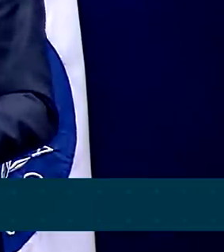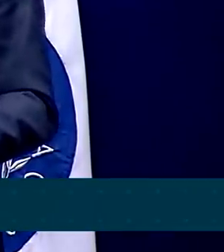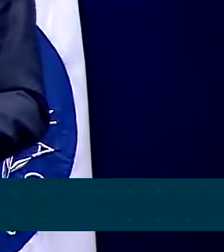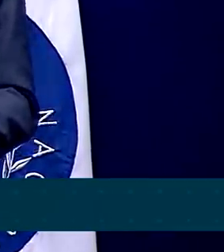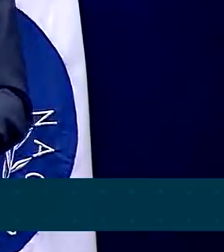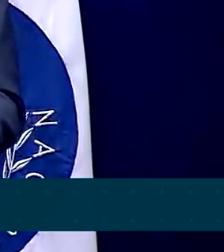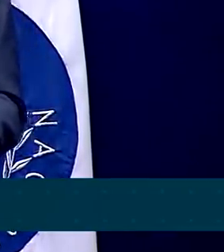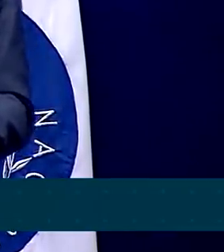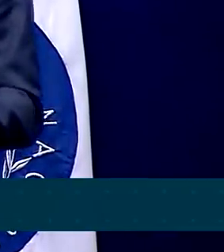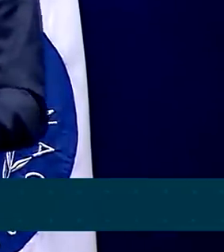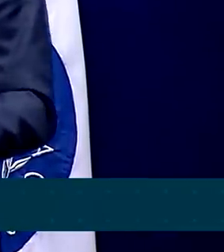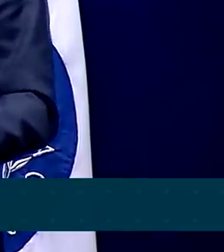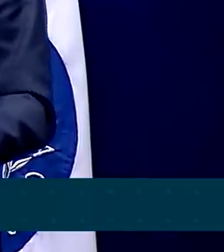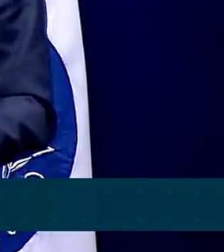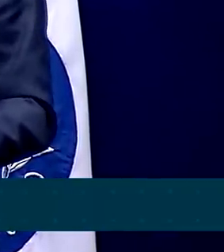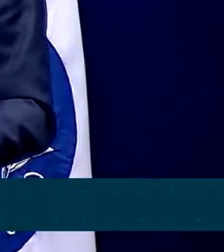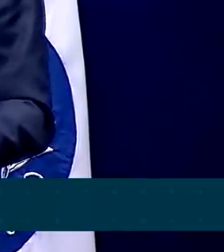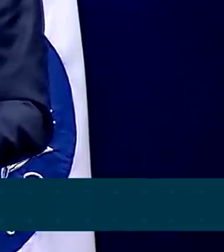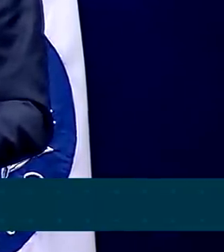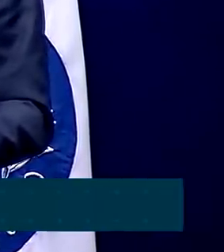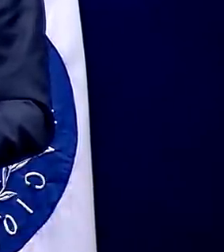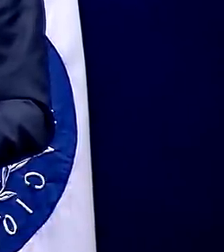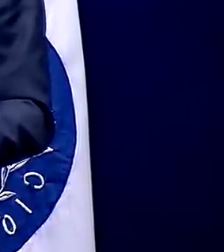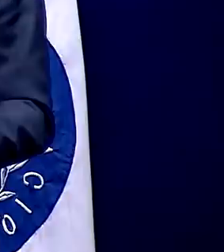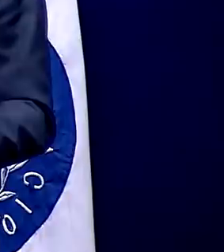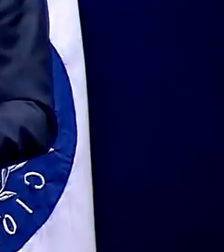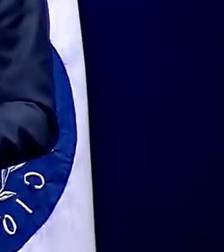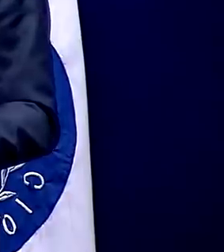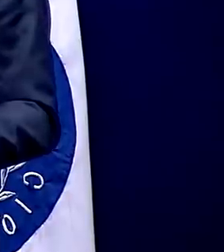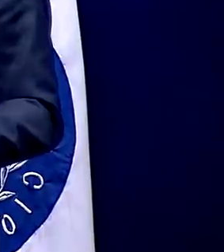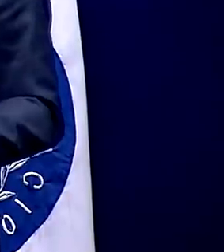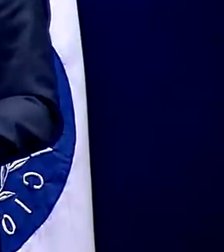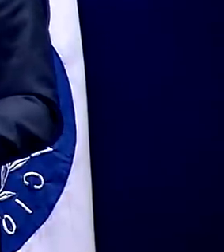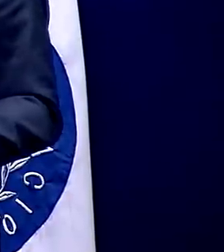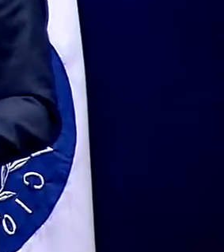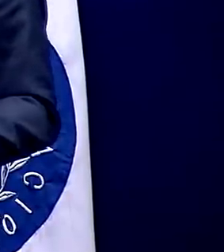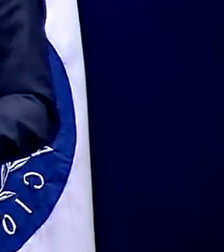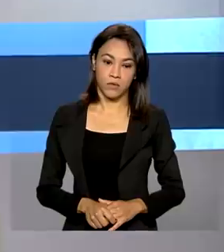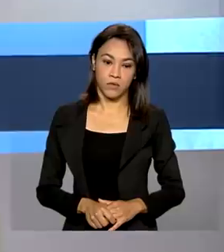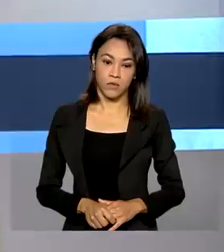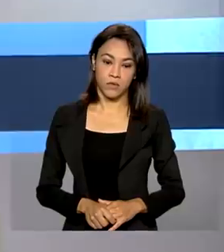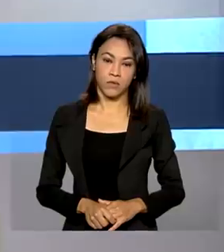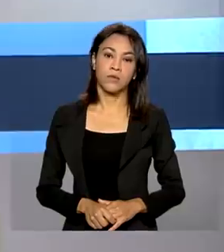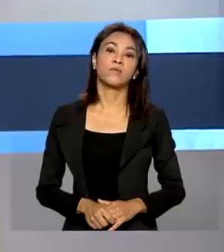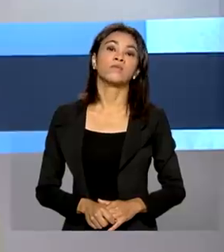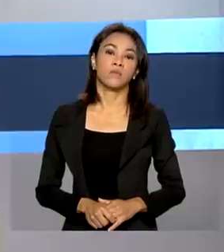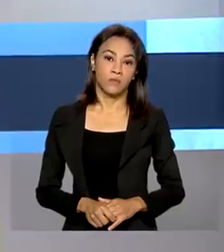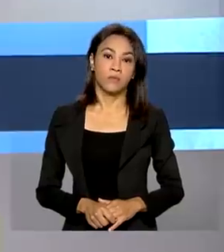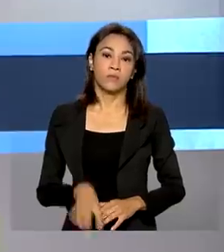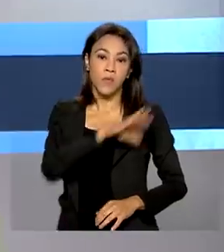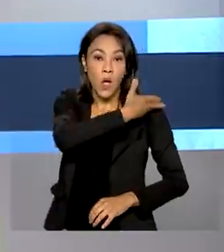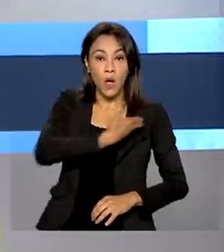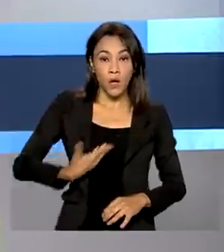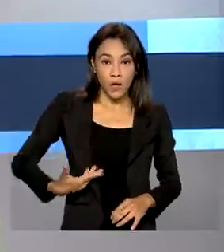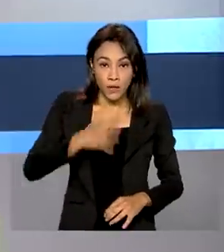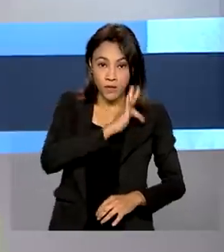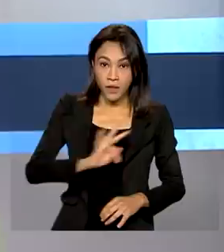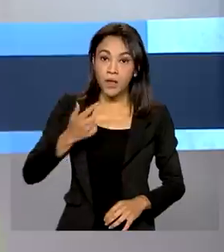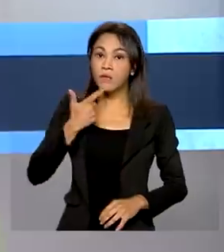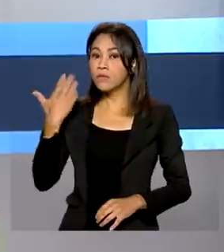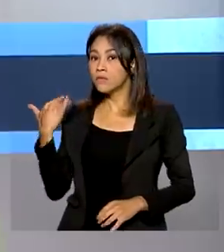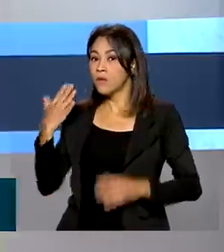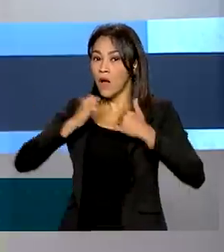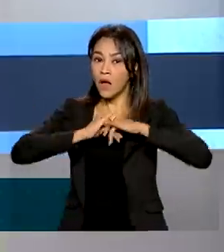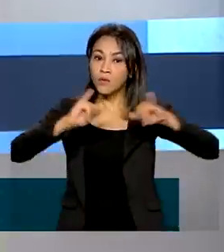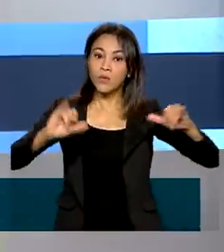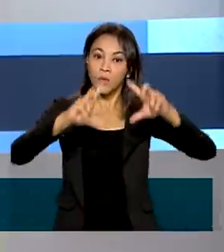agora, então, desaguar nesse novo marco regulatório. O governo federal anunciou a redução do